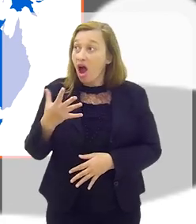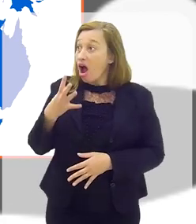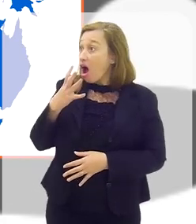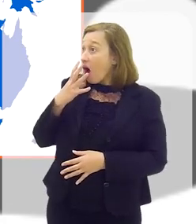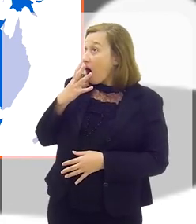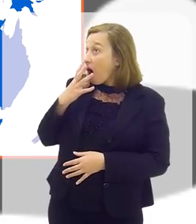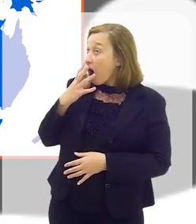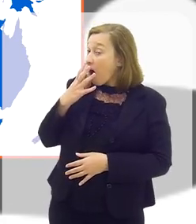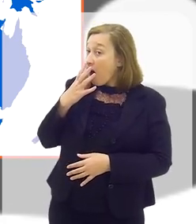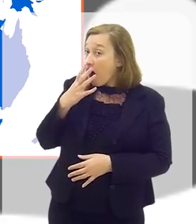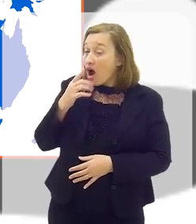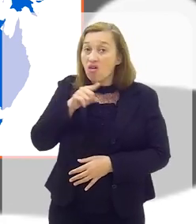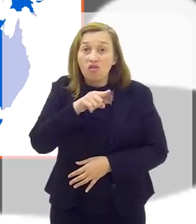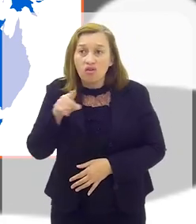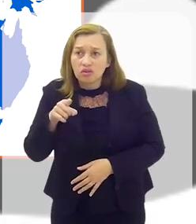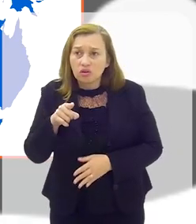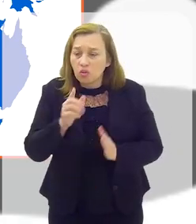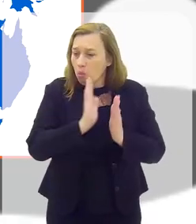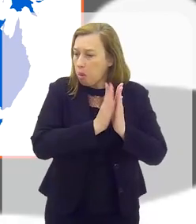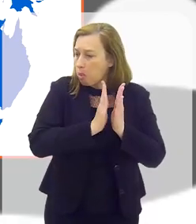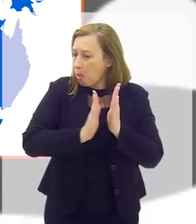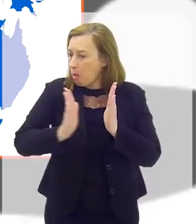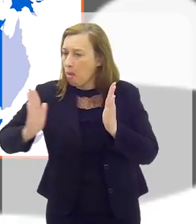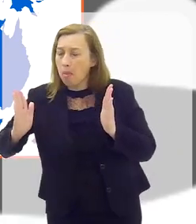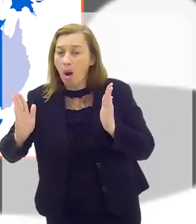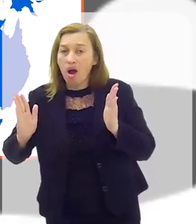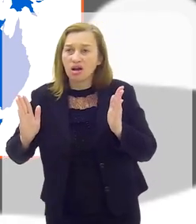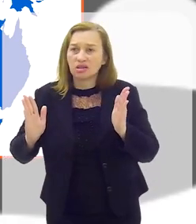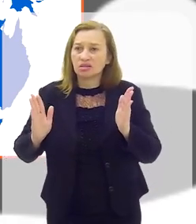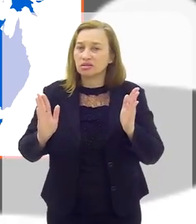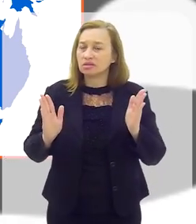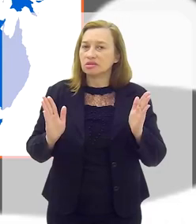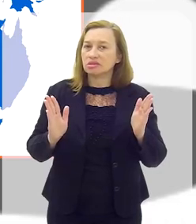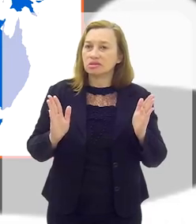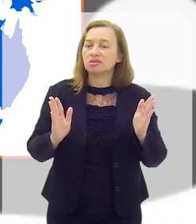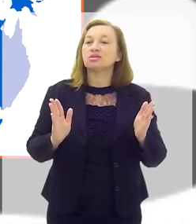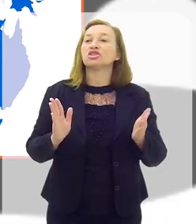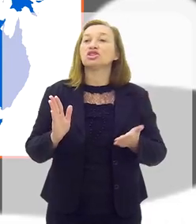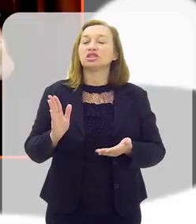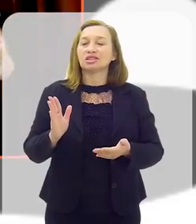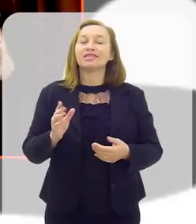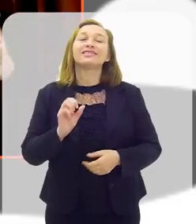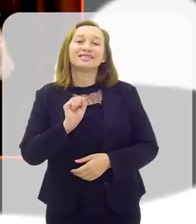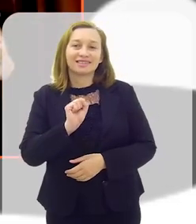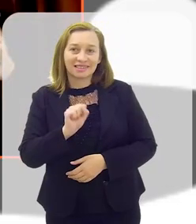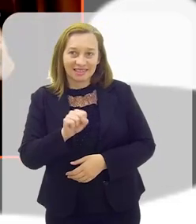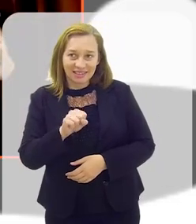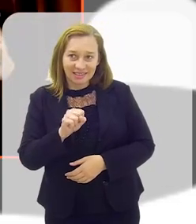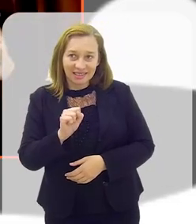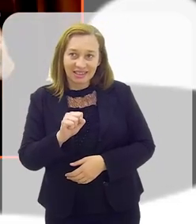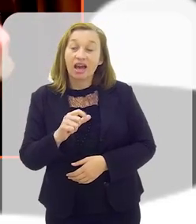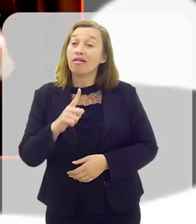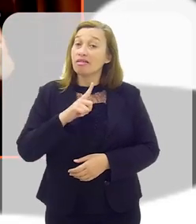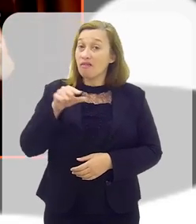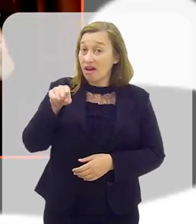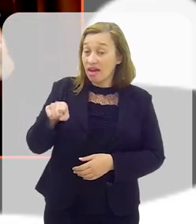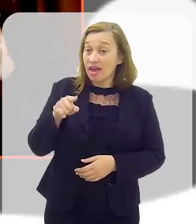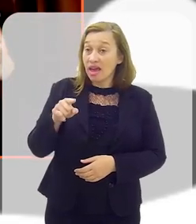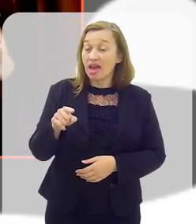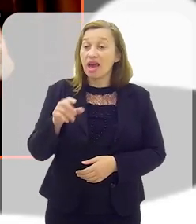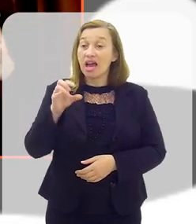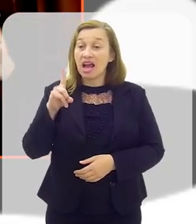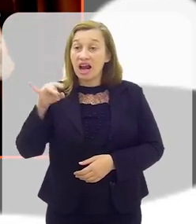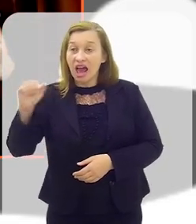Nossa! Então, é uma enciclopédia, você fez uma série. Sim, uma enciclopédia. E a gente teve ali,